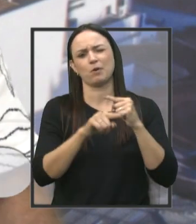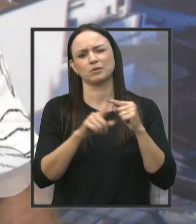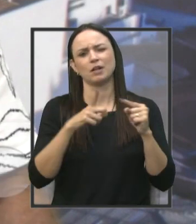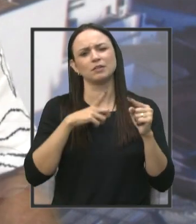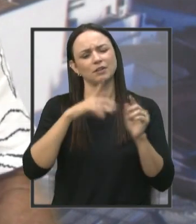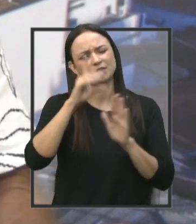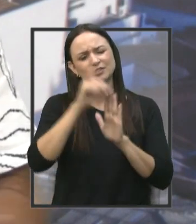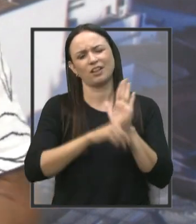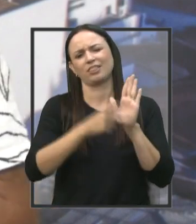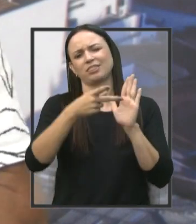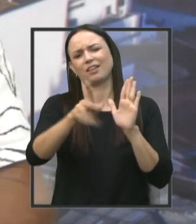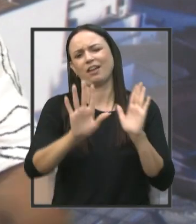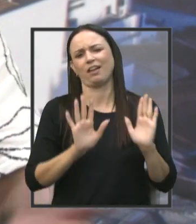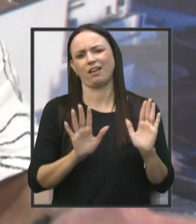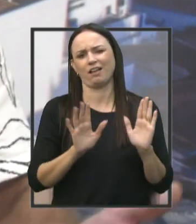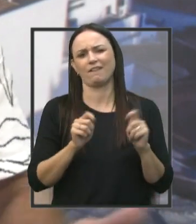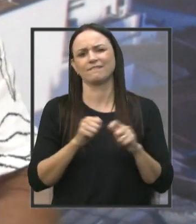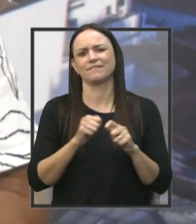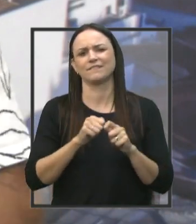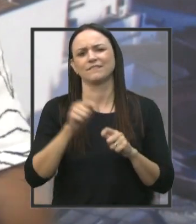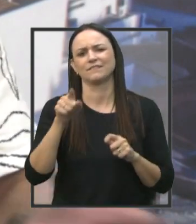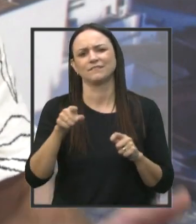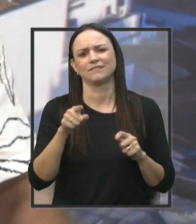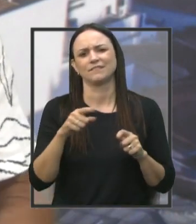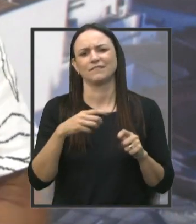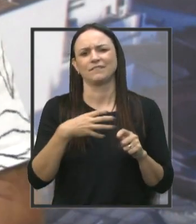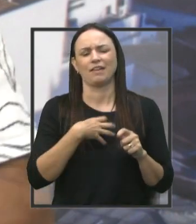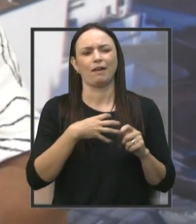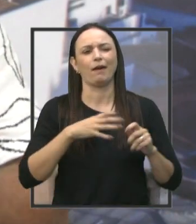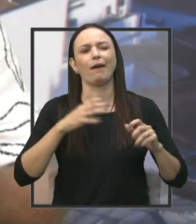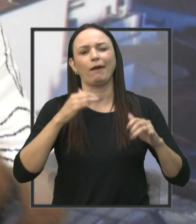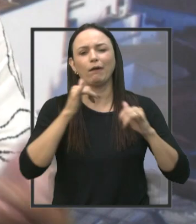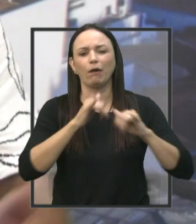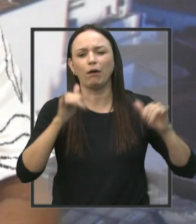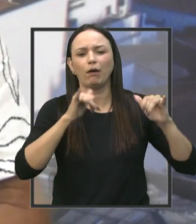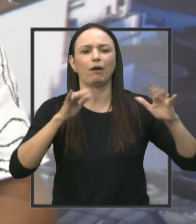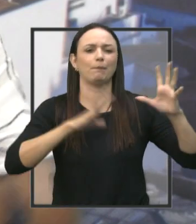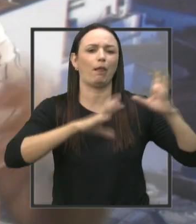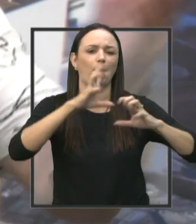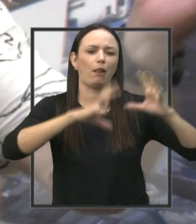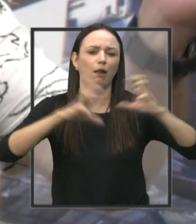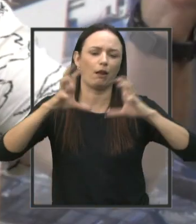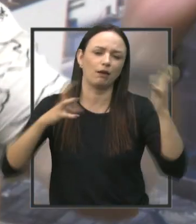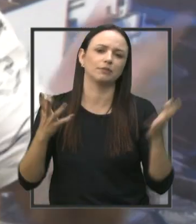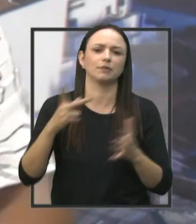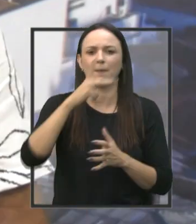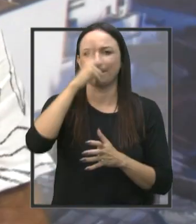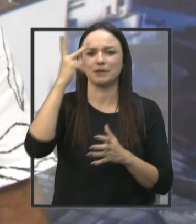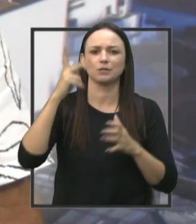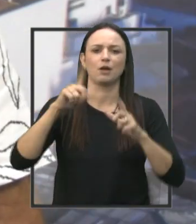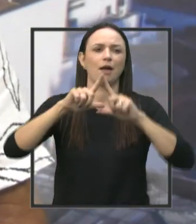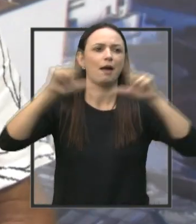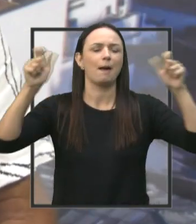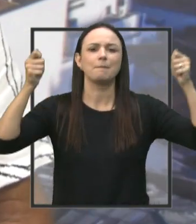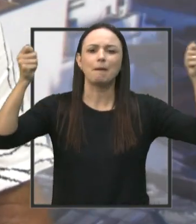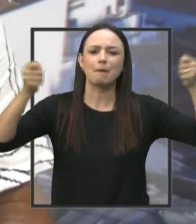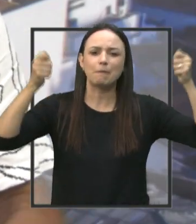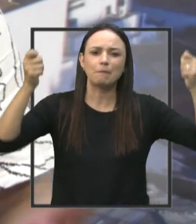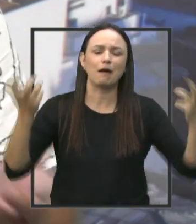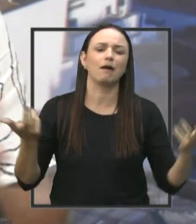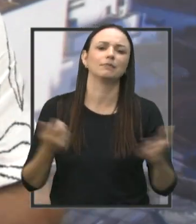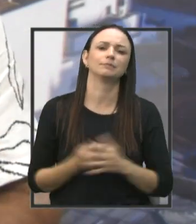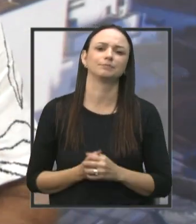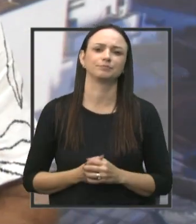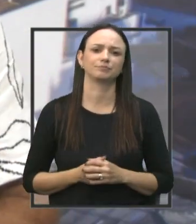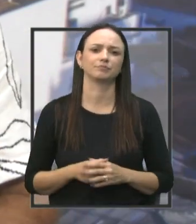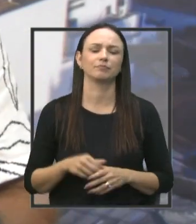direito dela de fazer o programa de agito, como fizeram, né? Pessoas lá com cartazes, tá? Então,